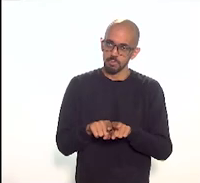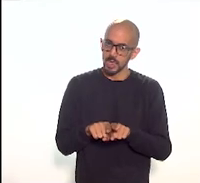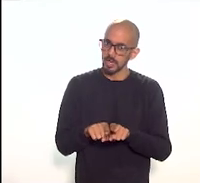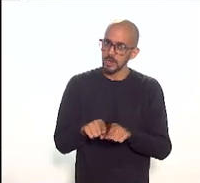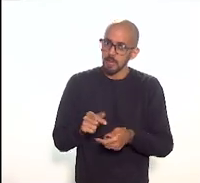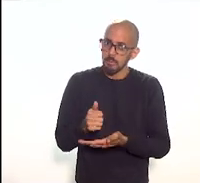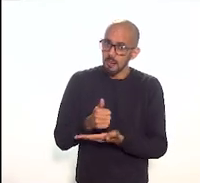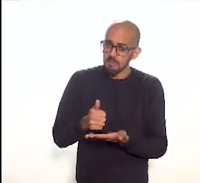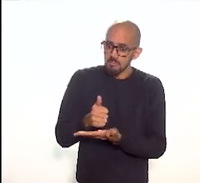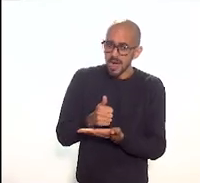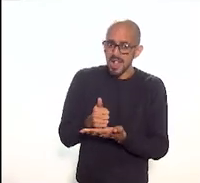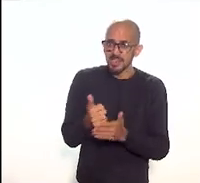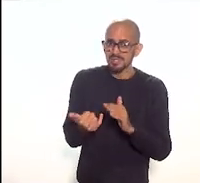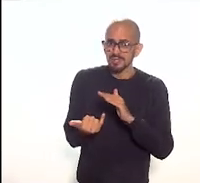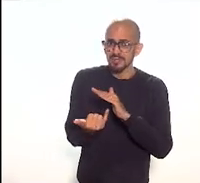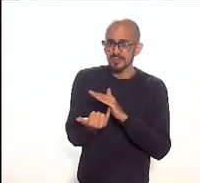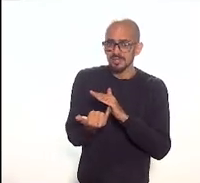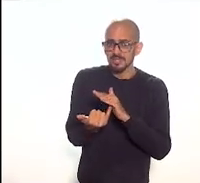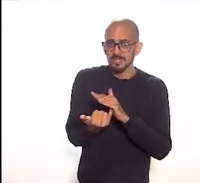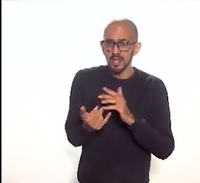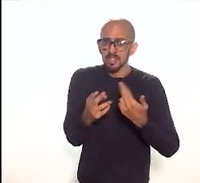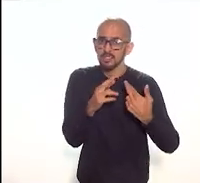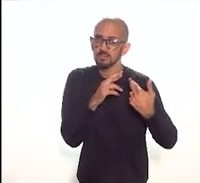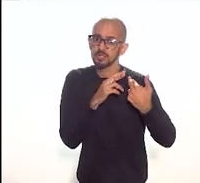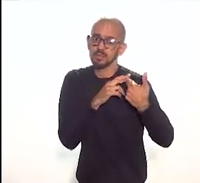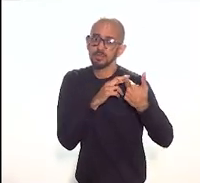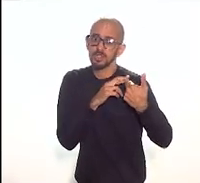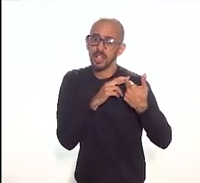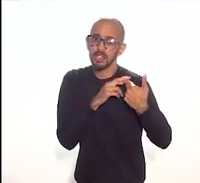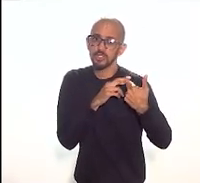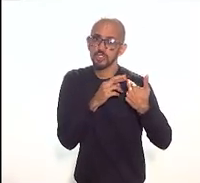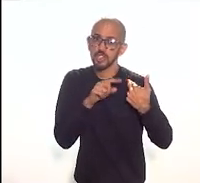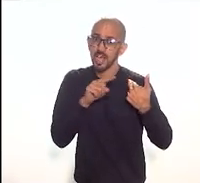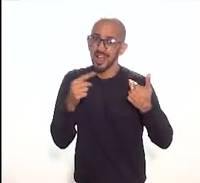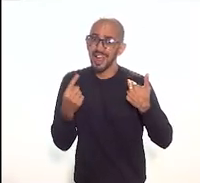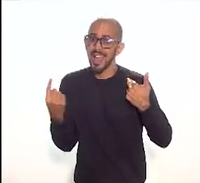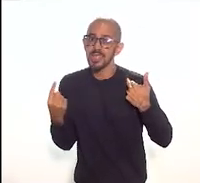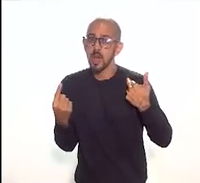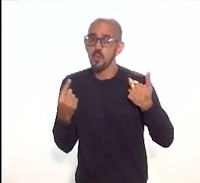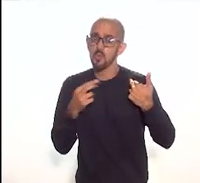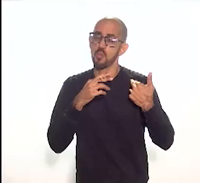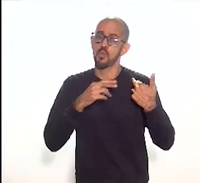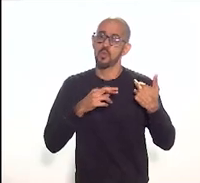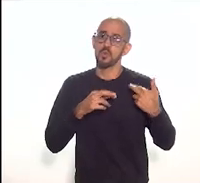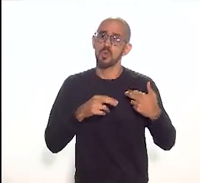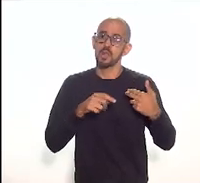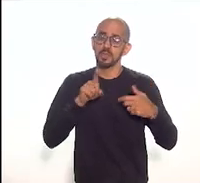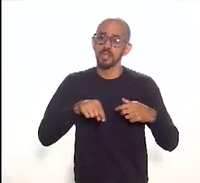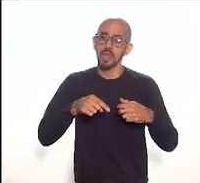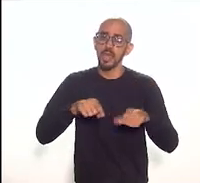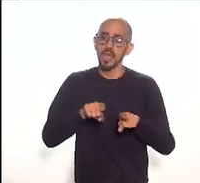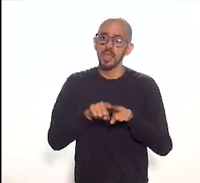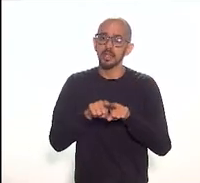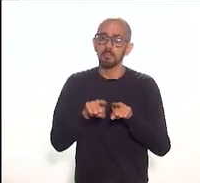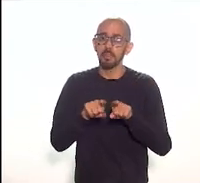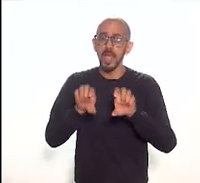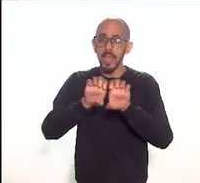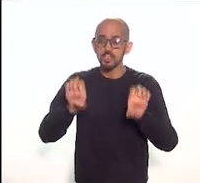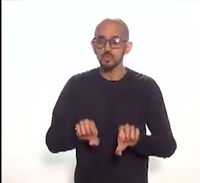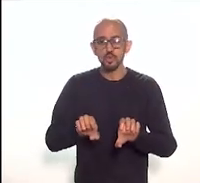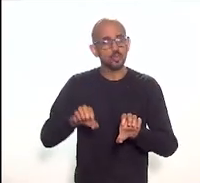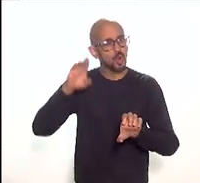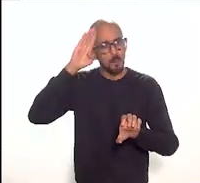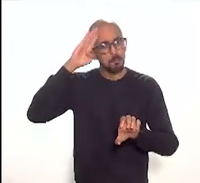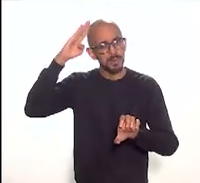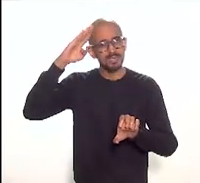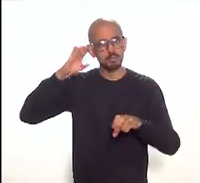institucional da responsabilidade sobre essa função que parece ser a espinha dorsal do projeto do museu com